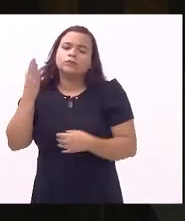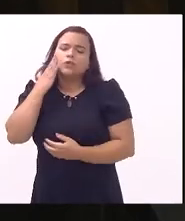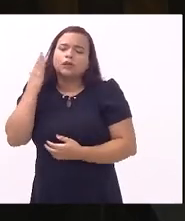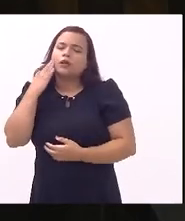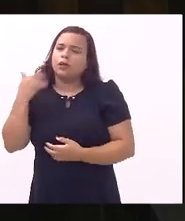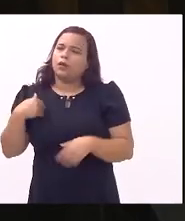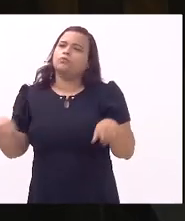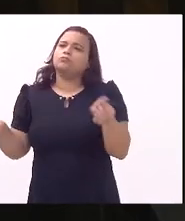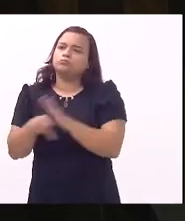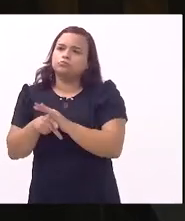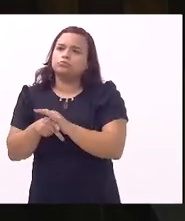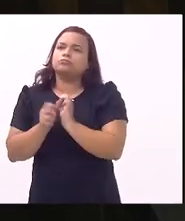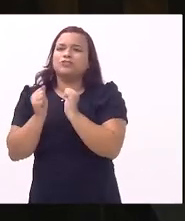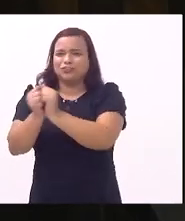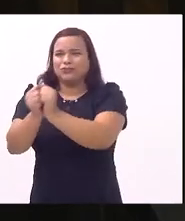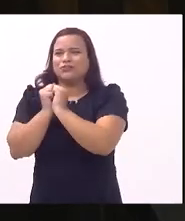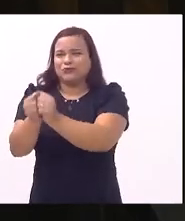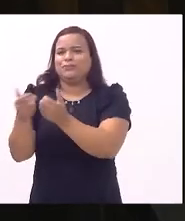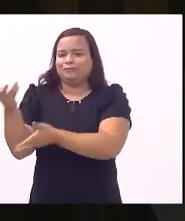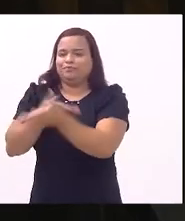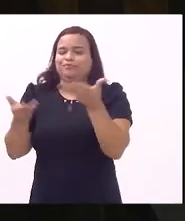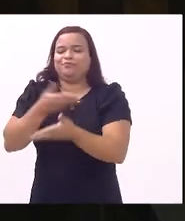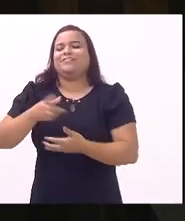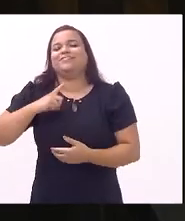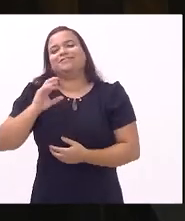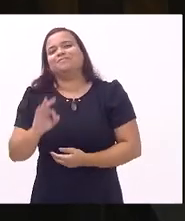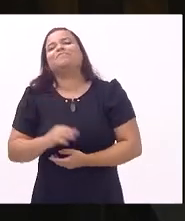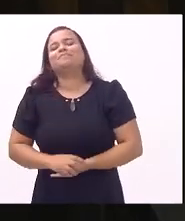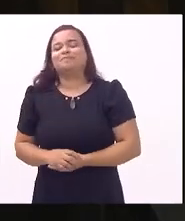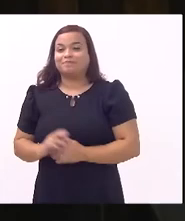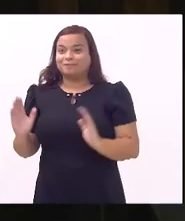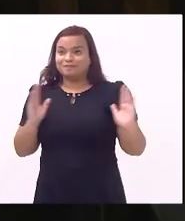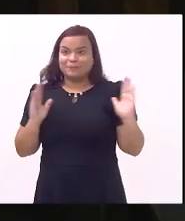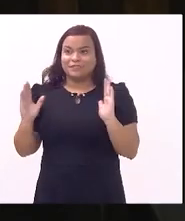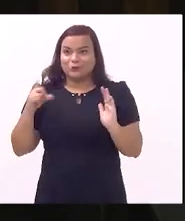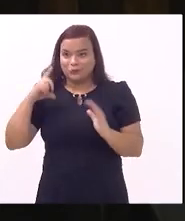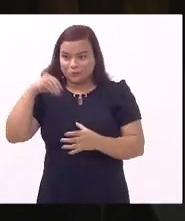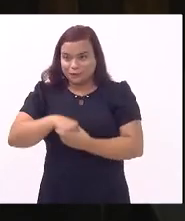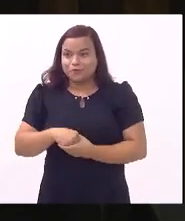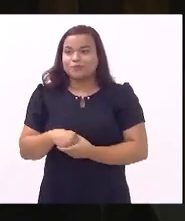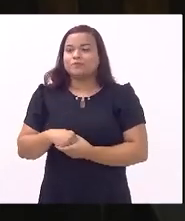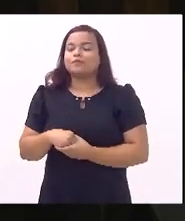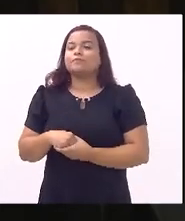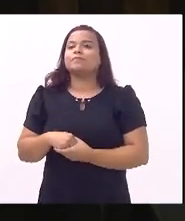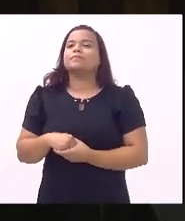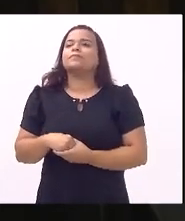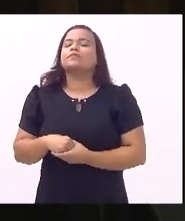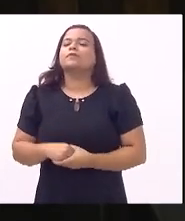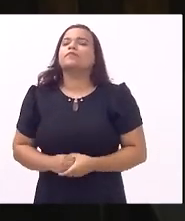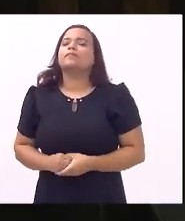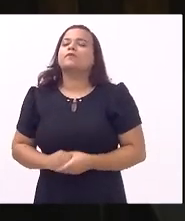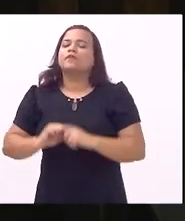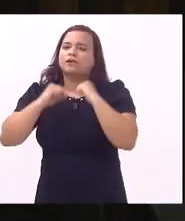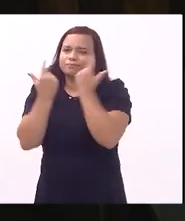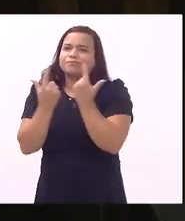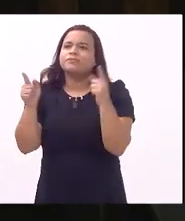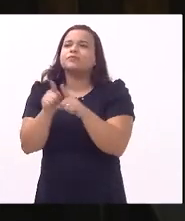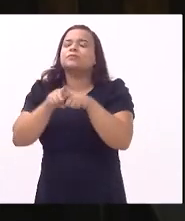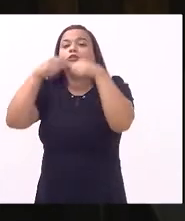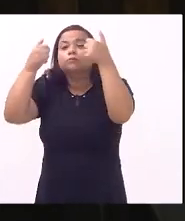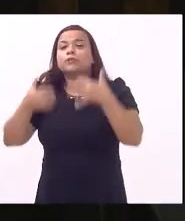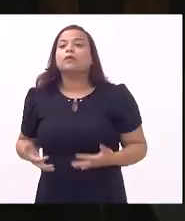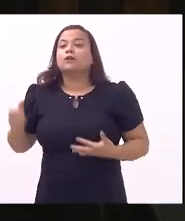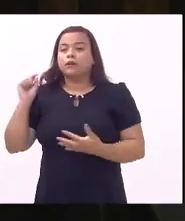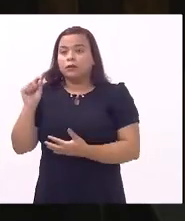faço parte dessa interlocução tem esse período que nós passamos aqui dizer que é